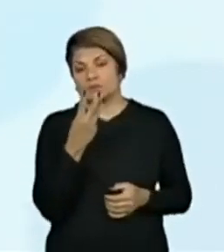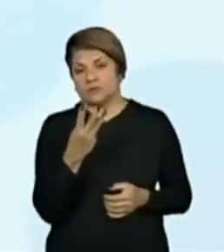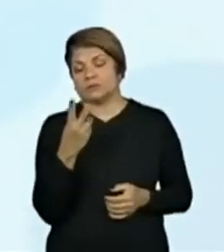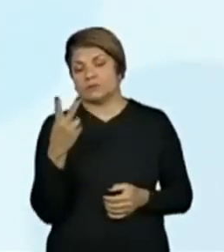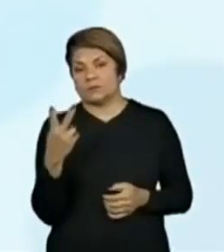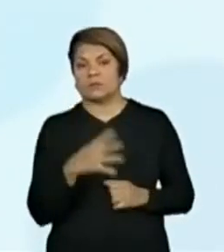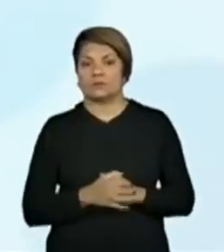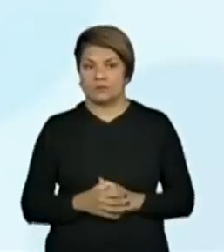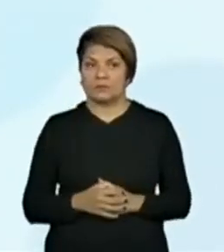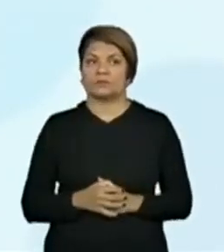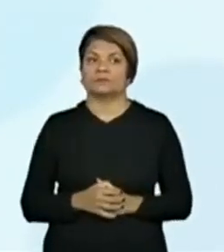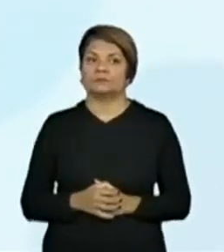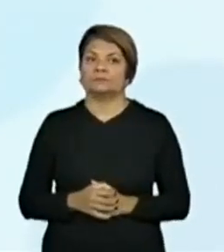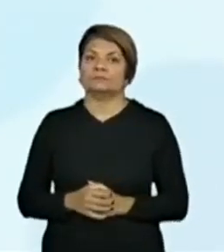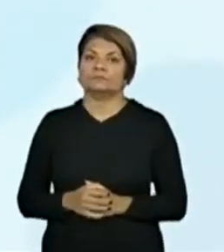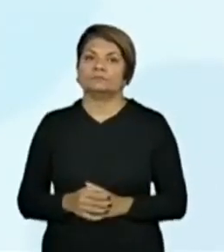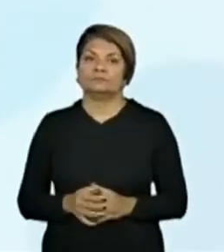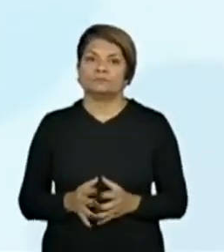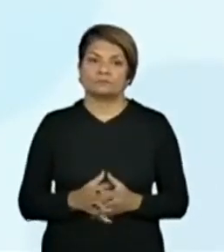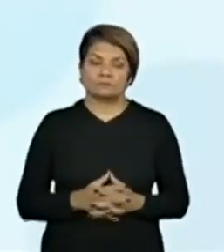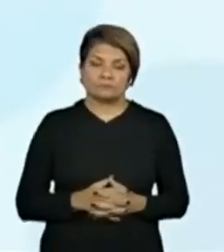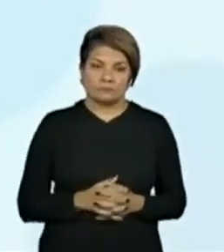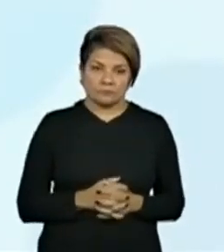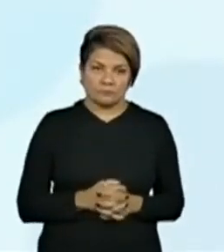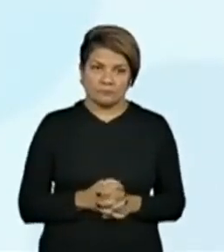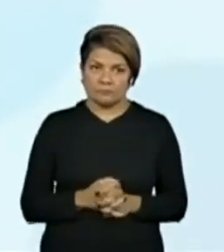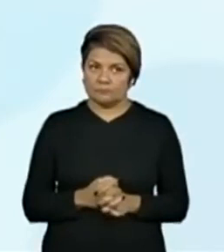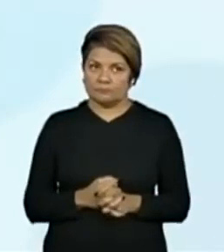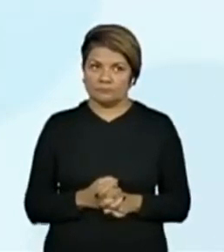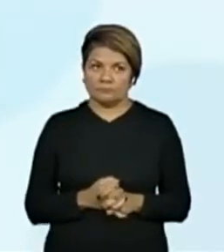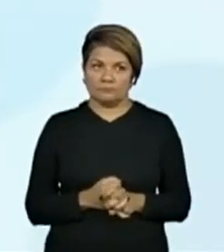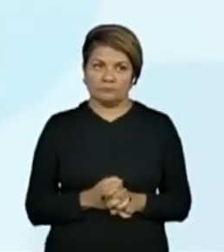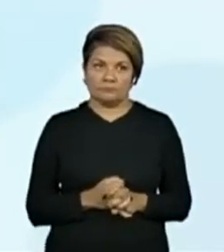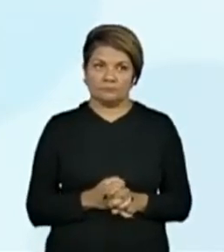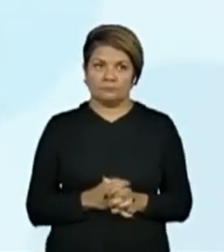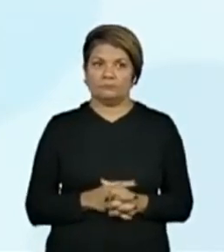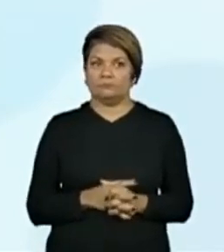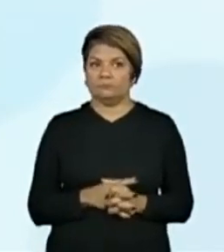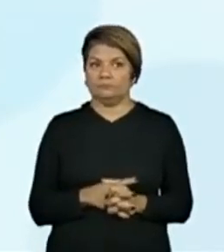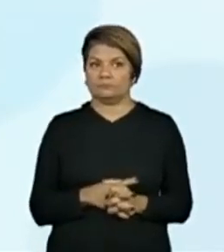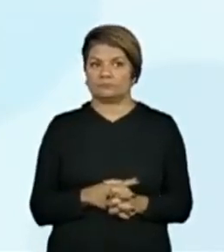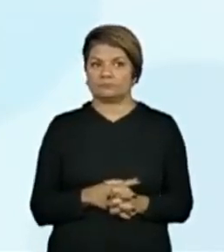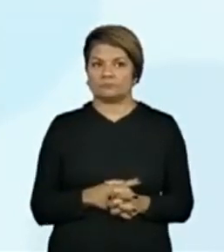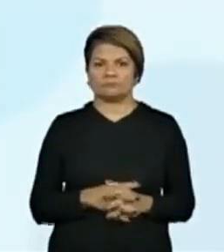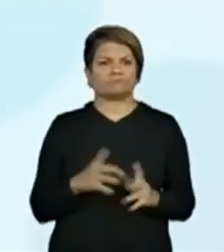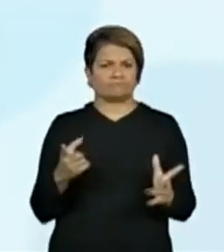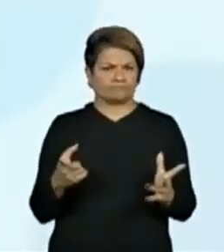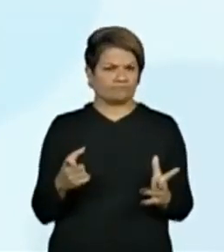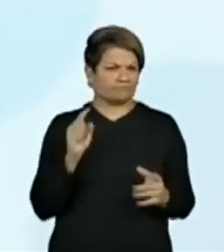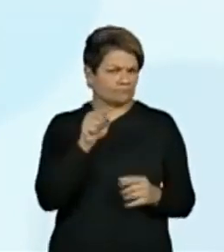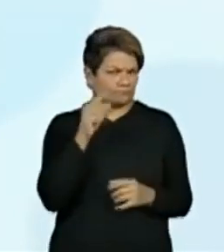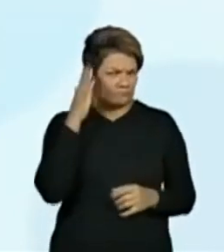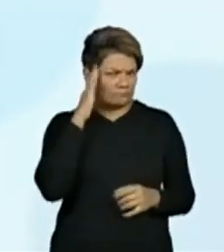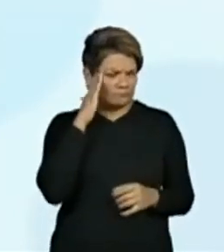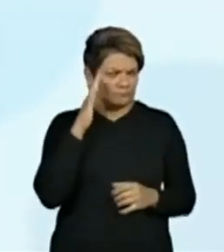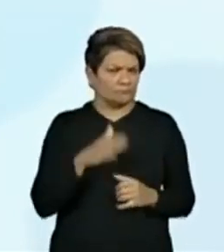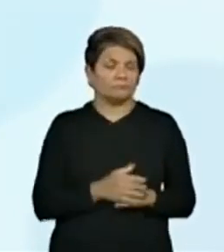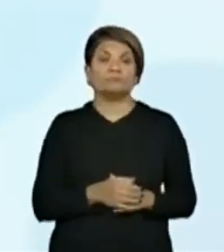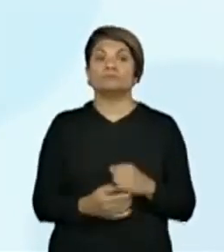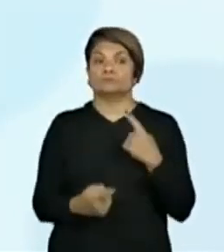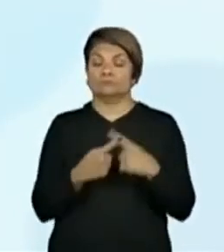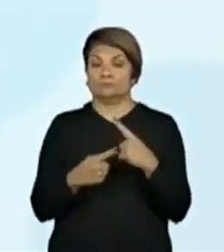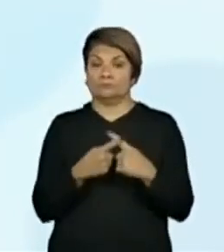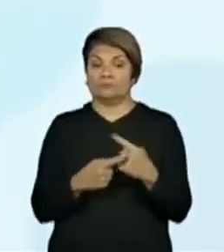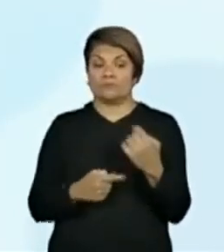número 432. Isso. Será que eu me fiz entender? Sim, porque o